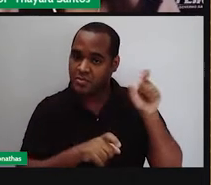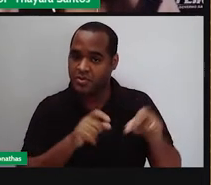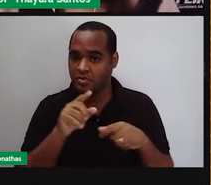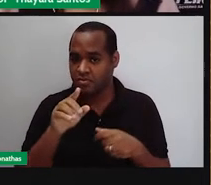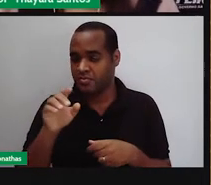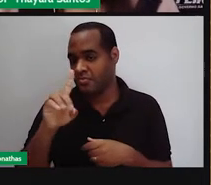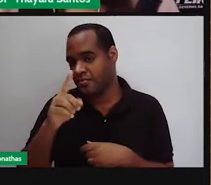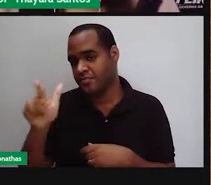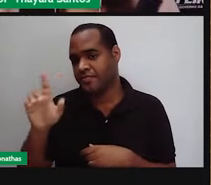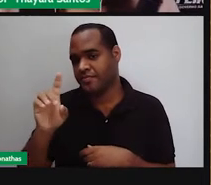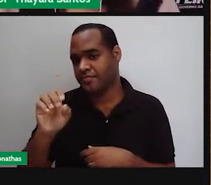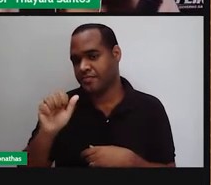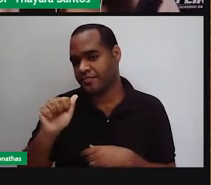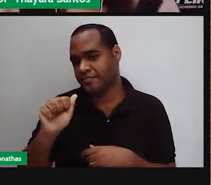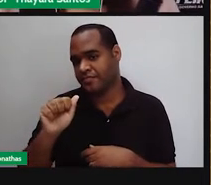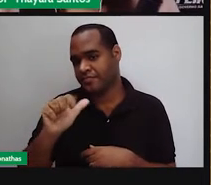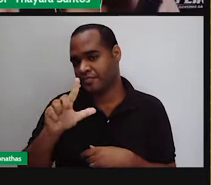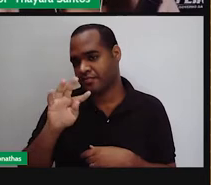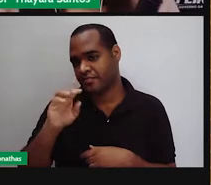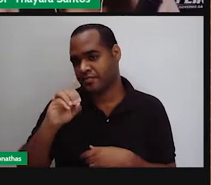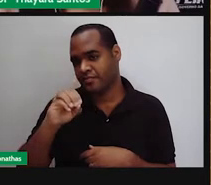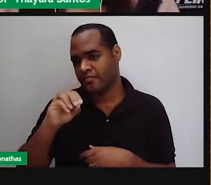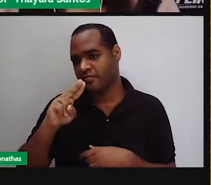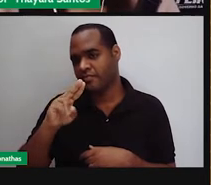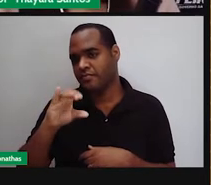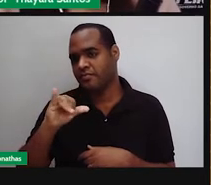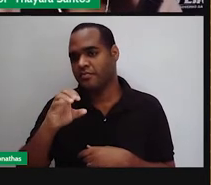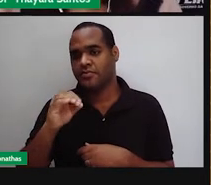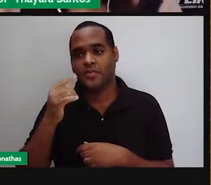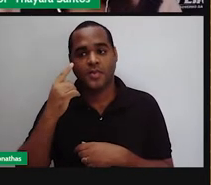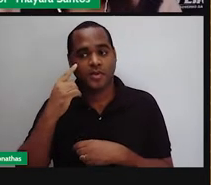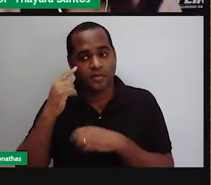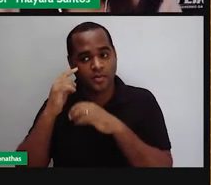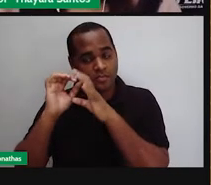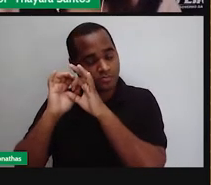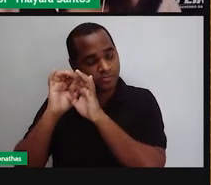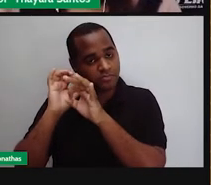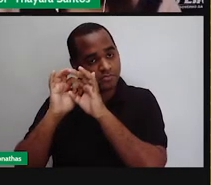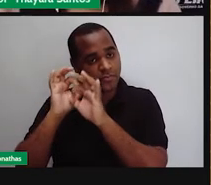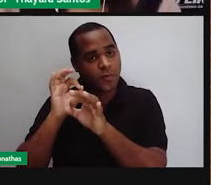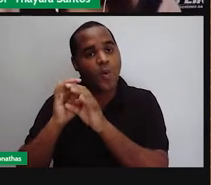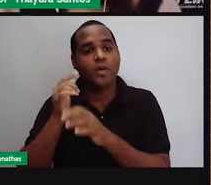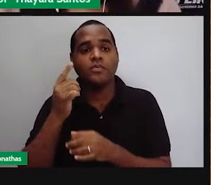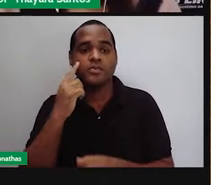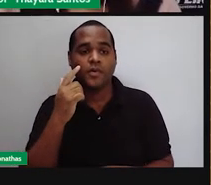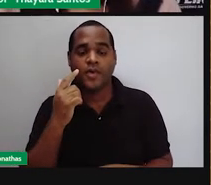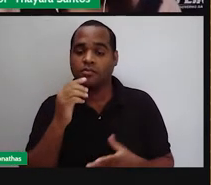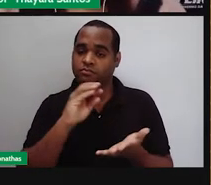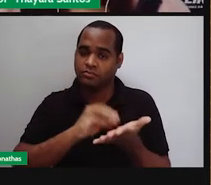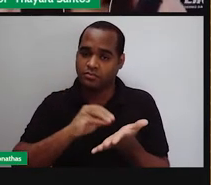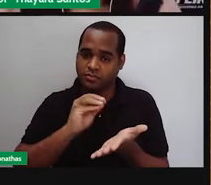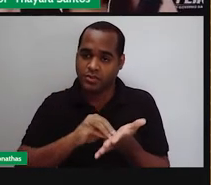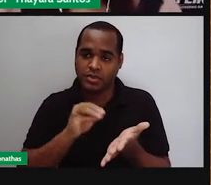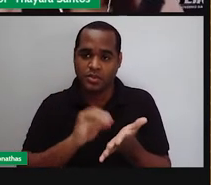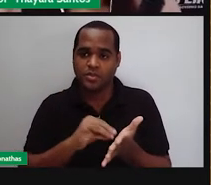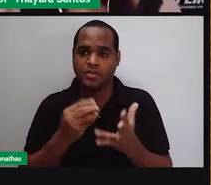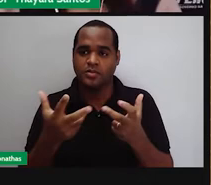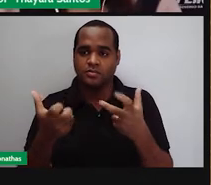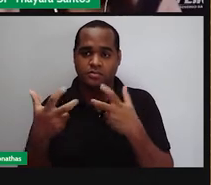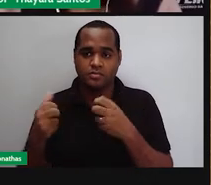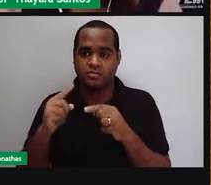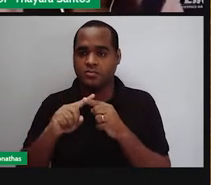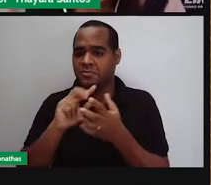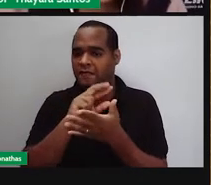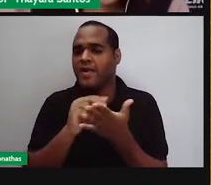daltonismo, elas têm deficiência justamente nessas células aqui, que são os cones. Então, elas têm alguma deficiência aí nos cones e elas não conseguem